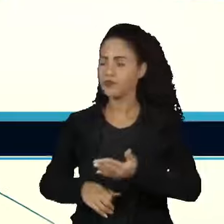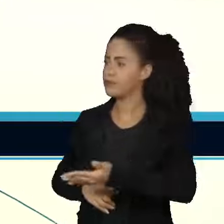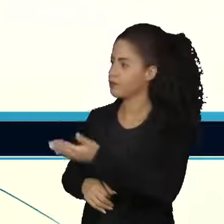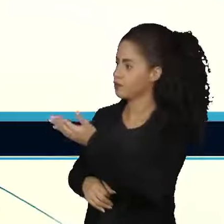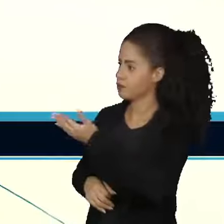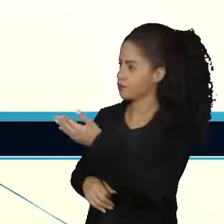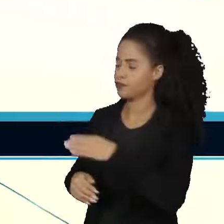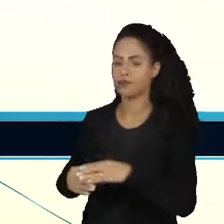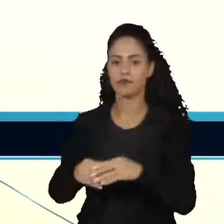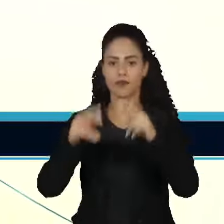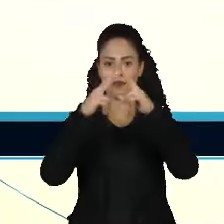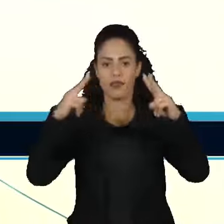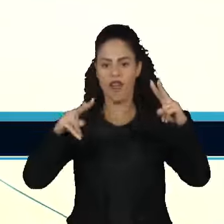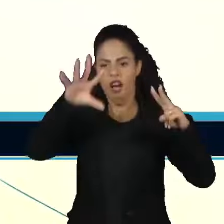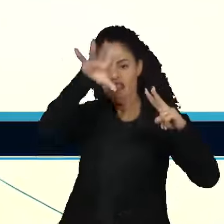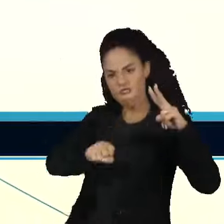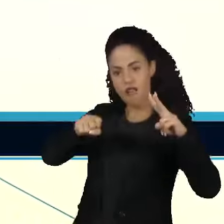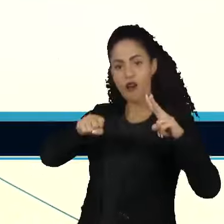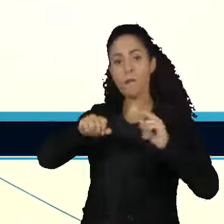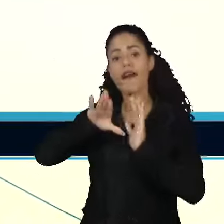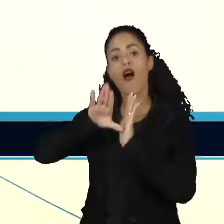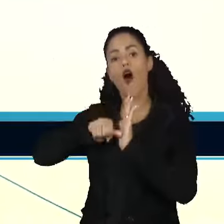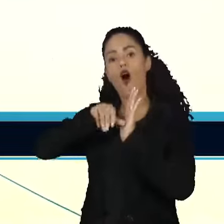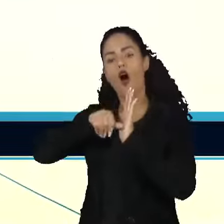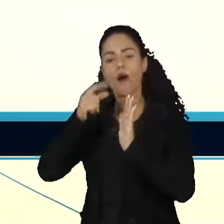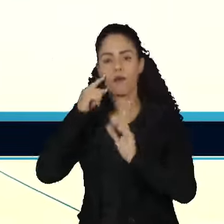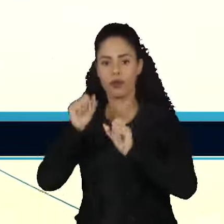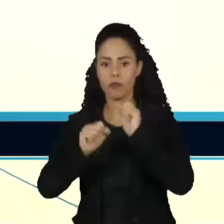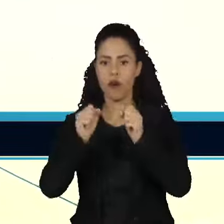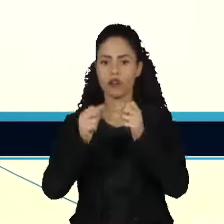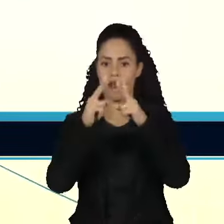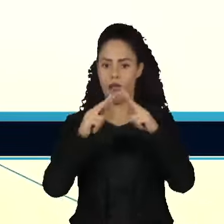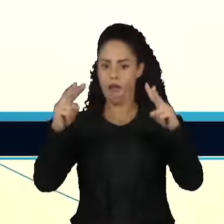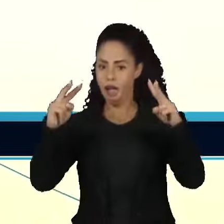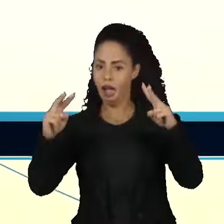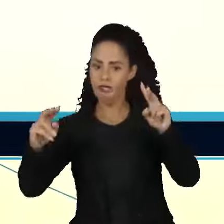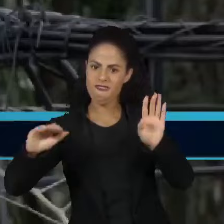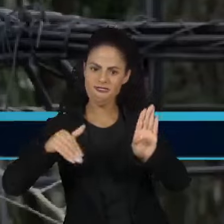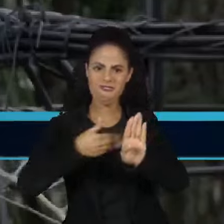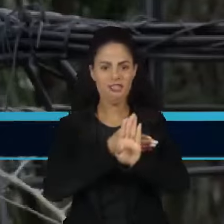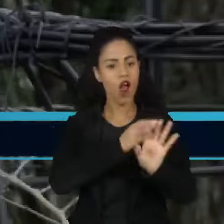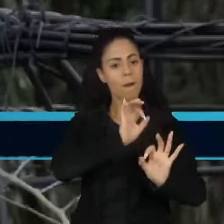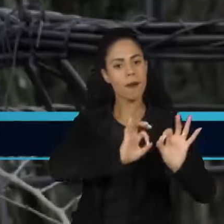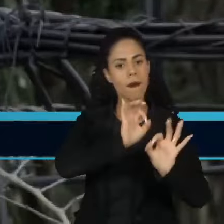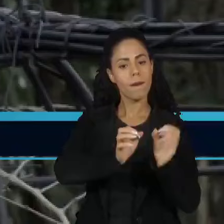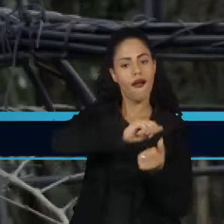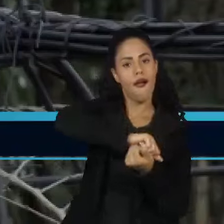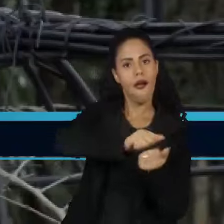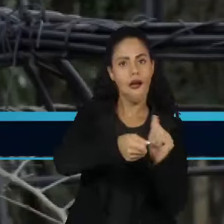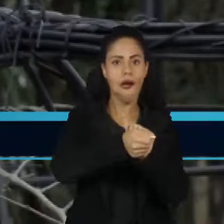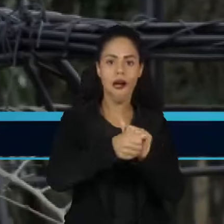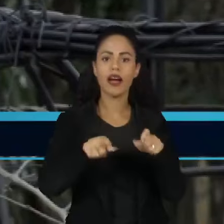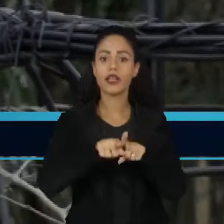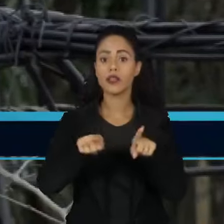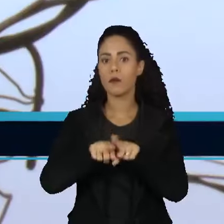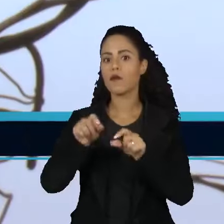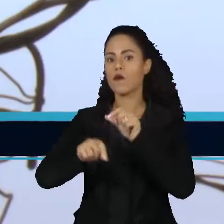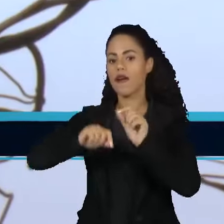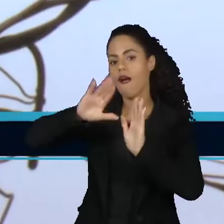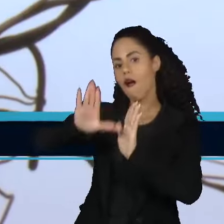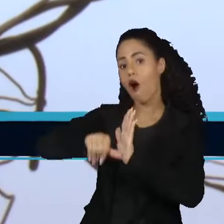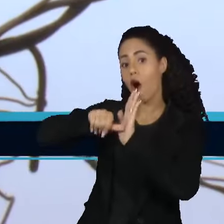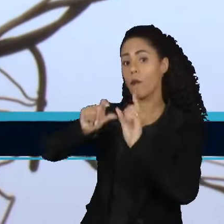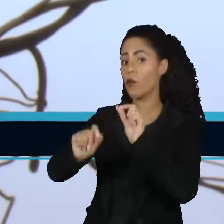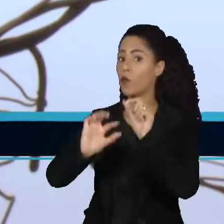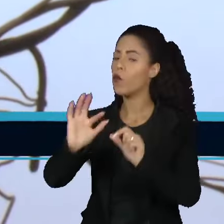É crime. Quem desvia a corrente elétrica antes que ela passe pelo registro, comete o delito de furto. É o que